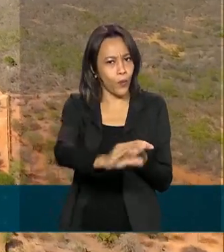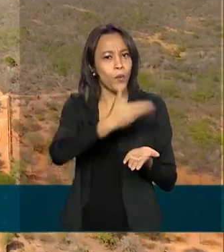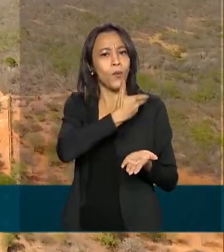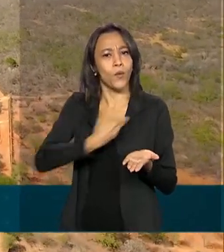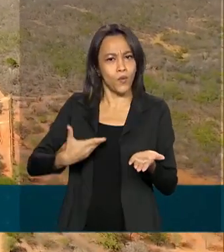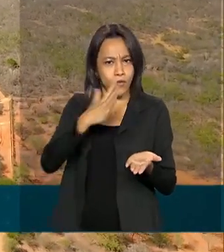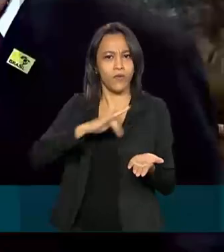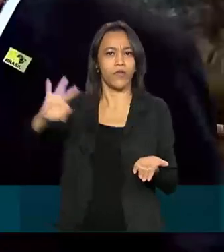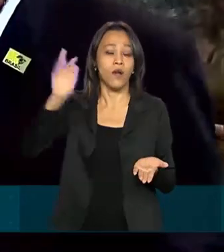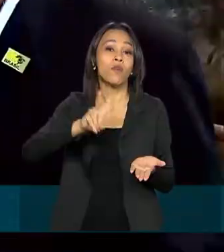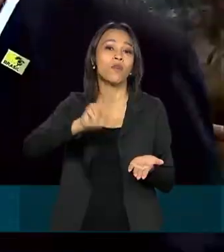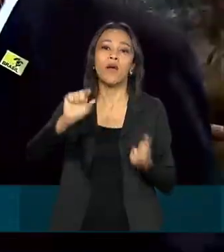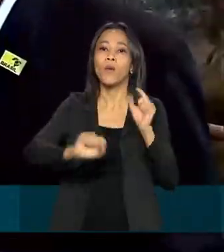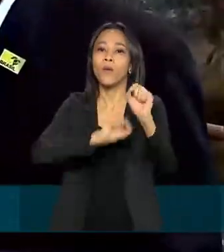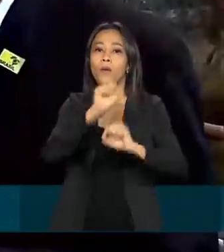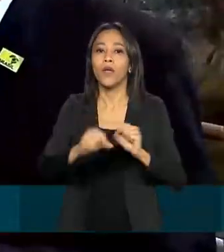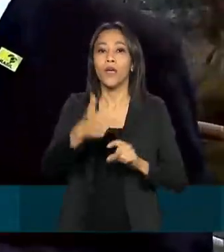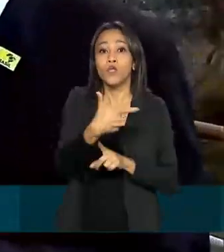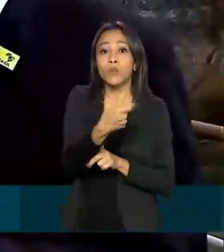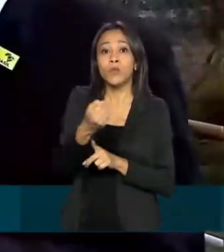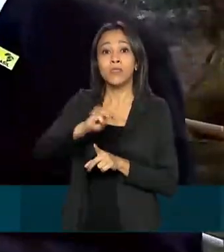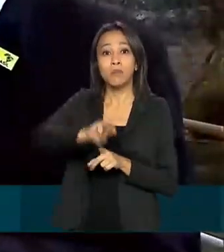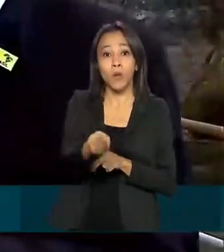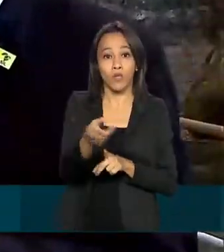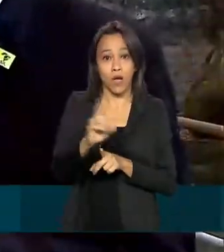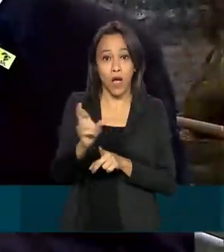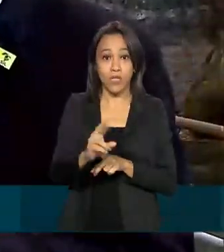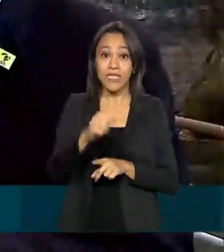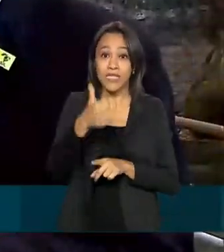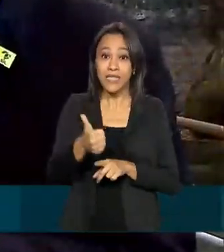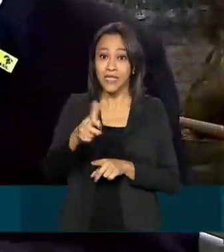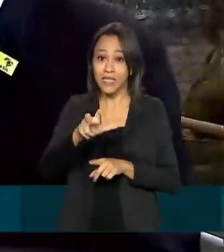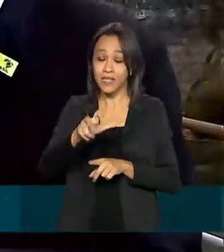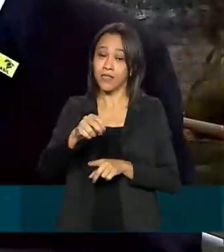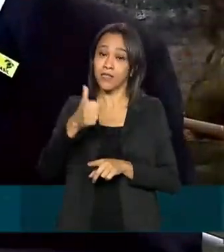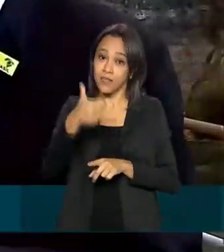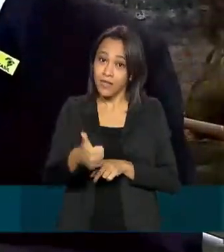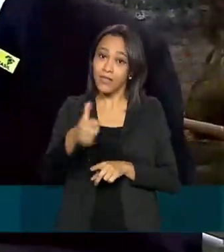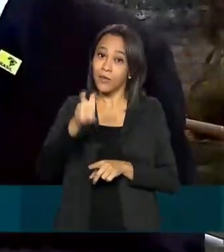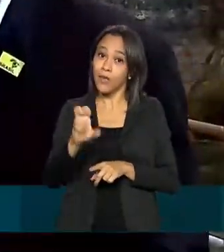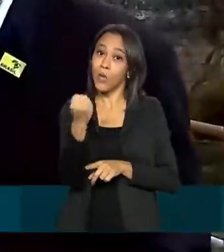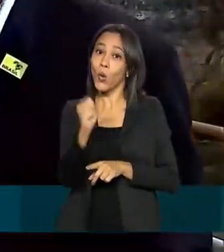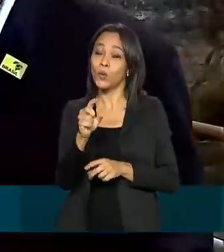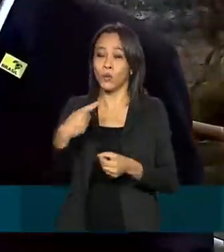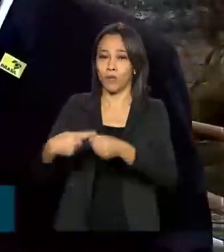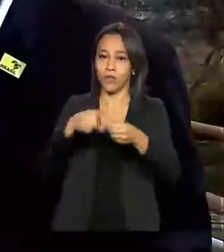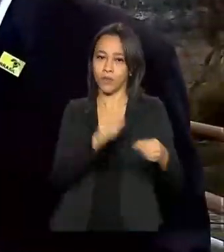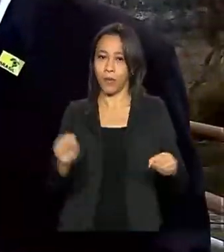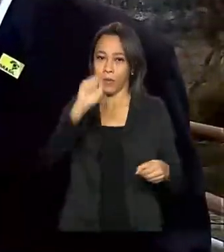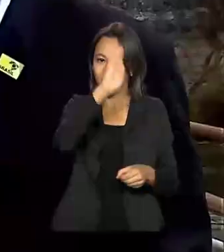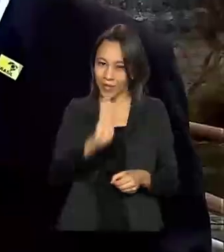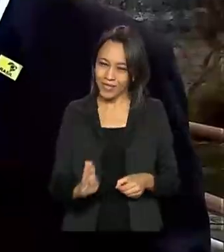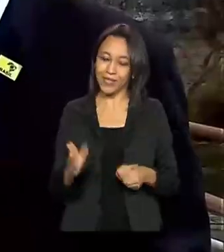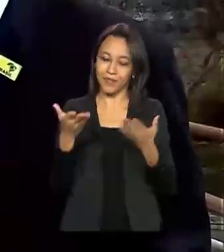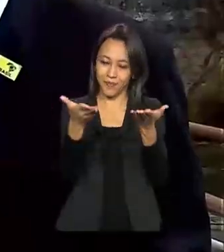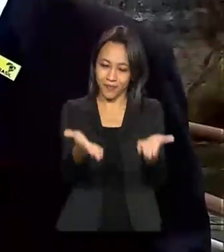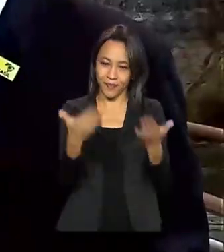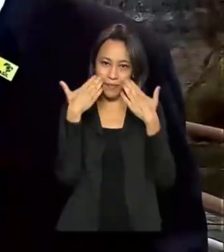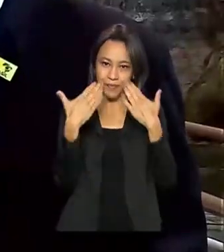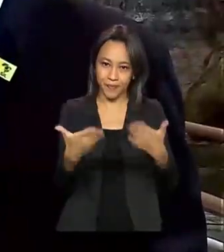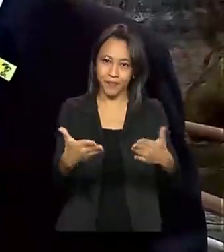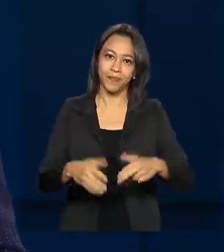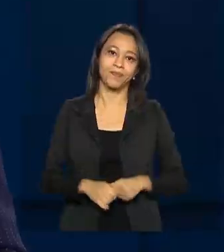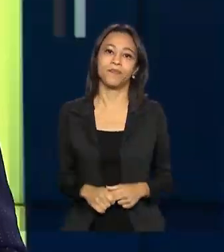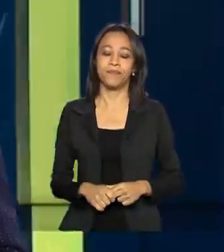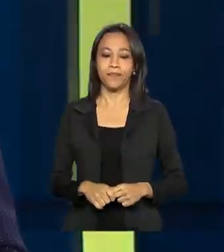federal, que vai distribuir 200 milhões de reais para 158 municípios brasileiros. Maurício de Almeida, para o governo agora.